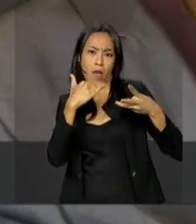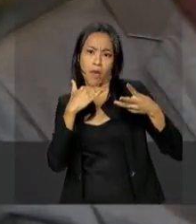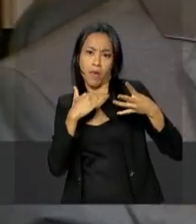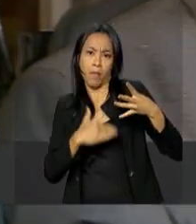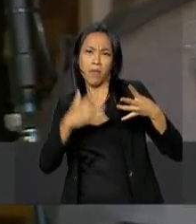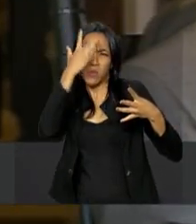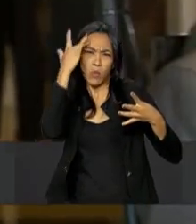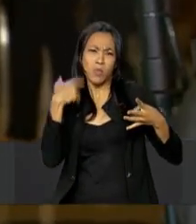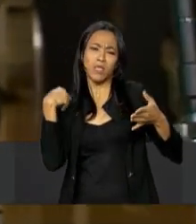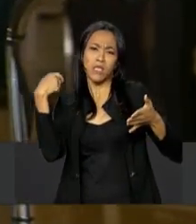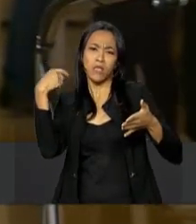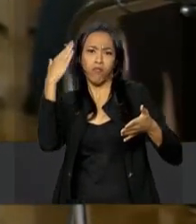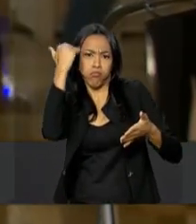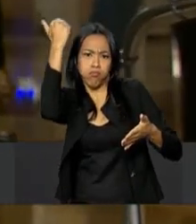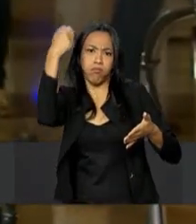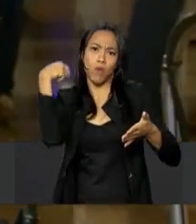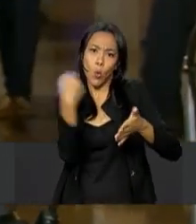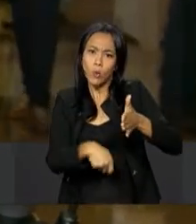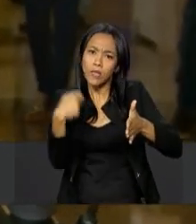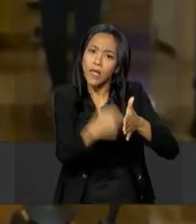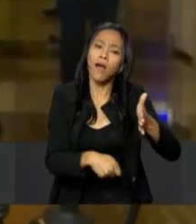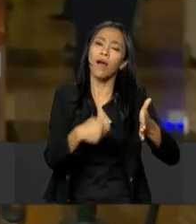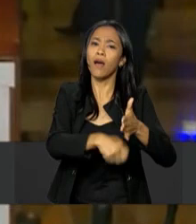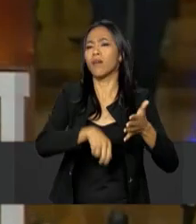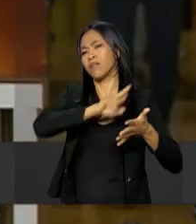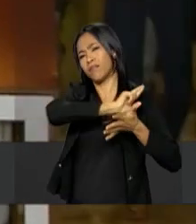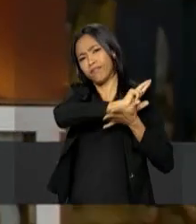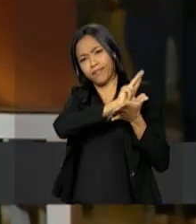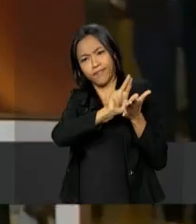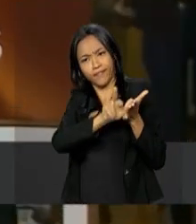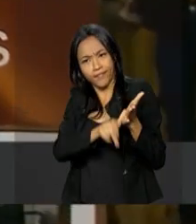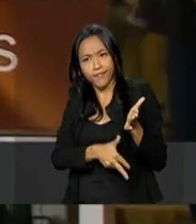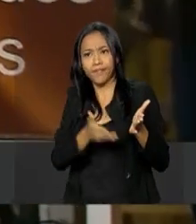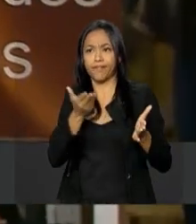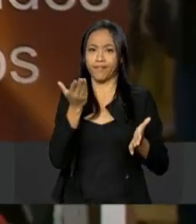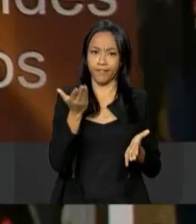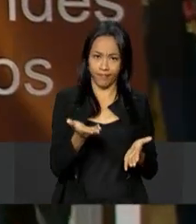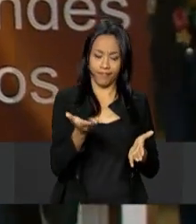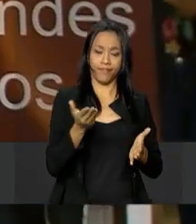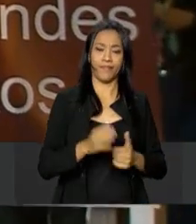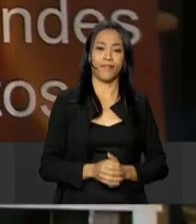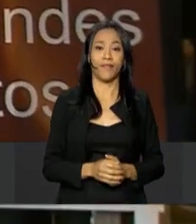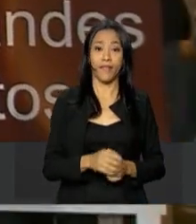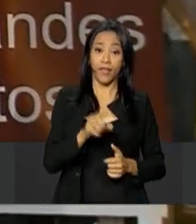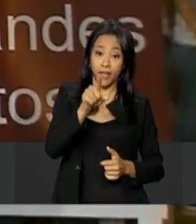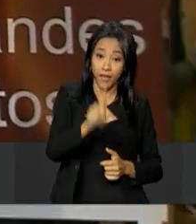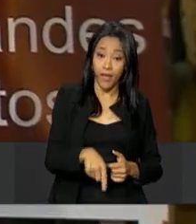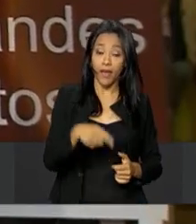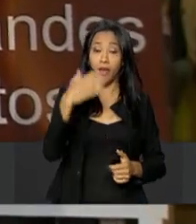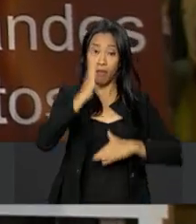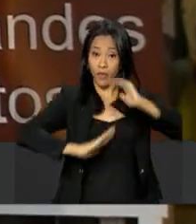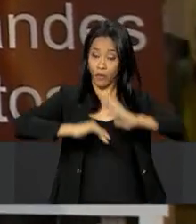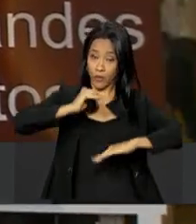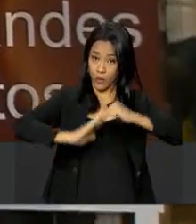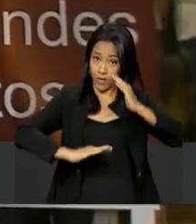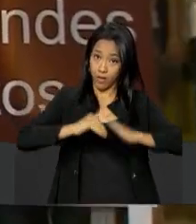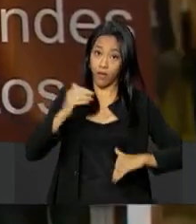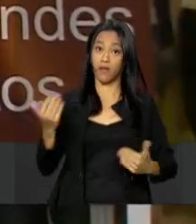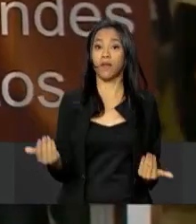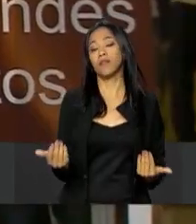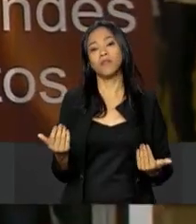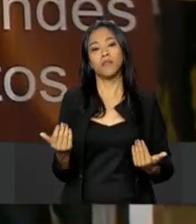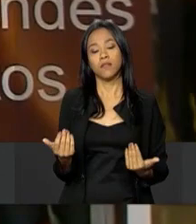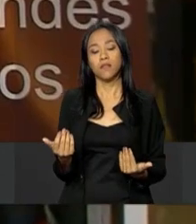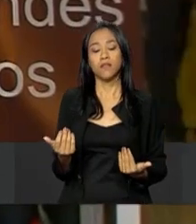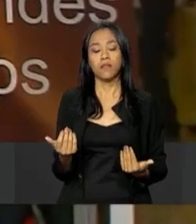Kahlo, entre tantos outros, que são artistas, são expressões de